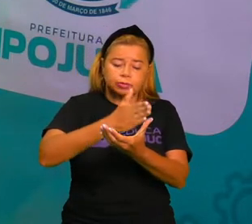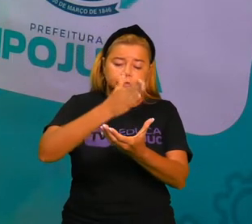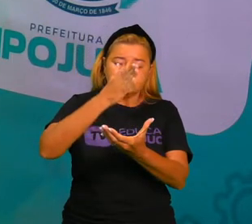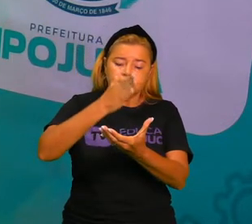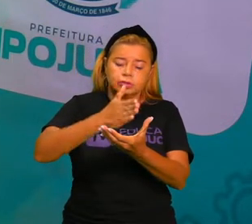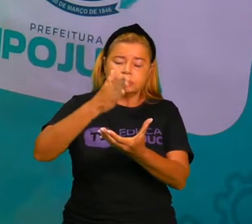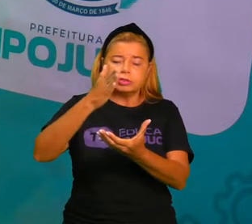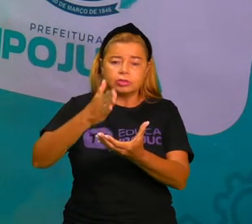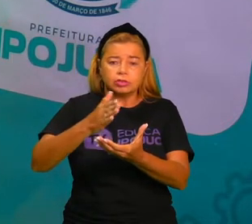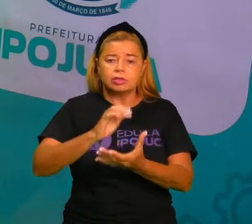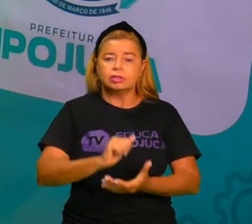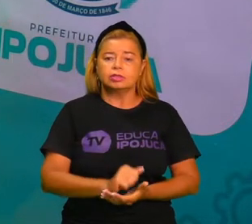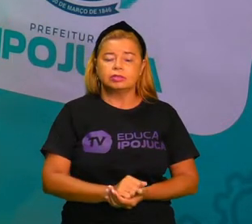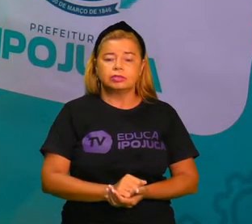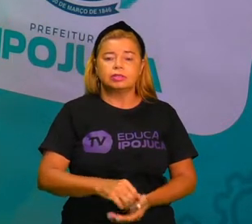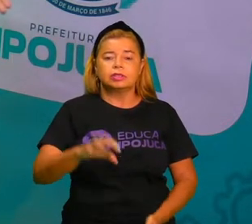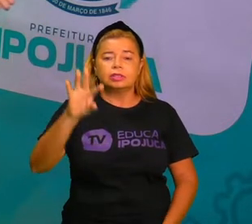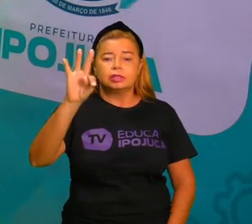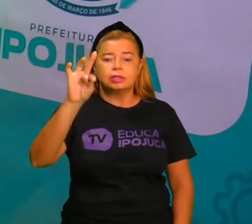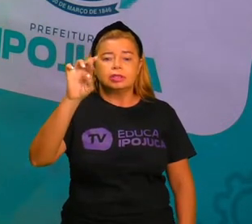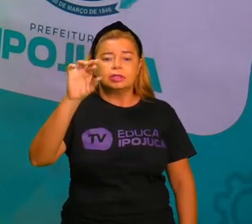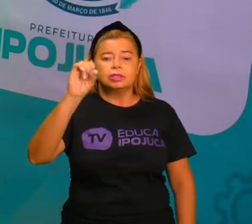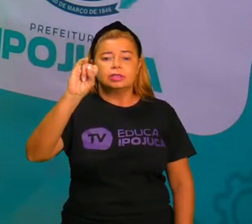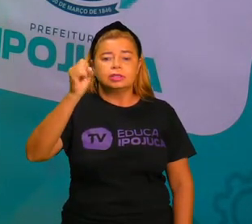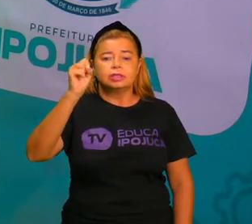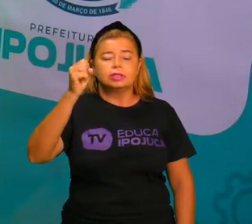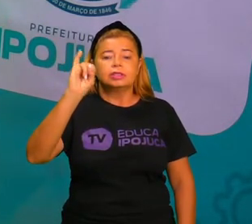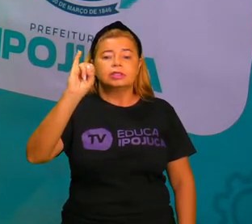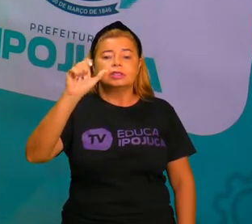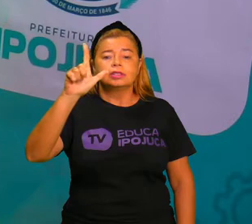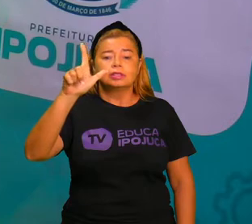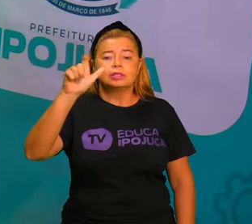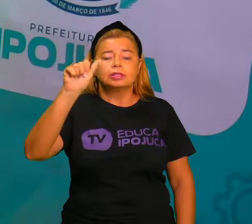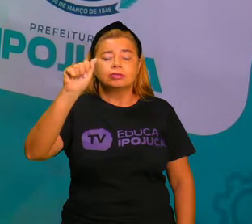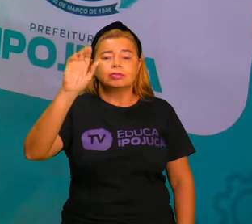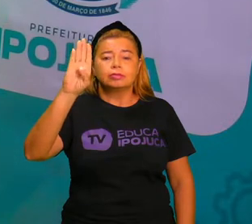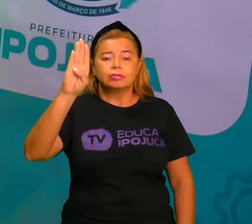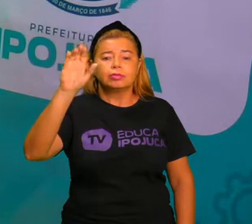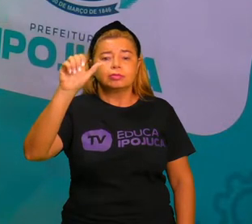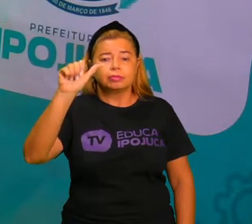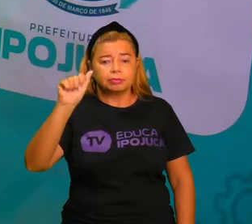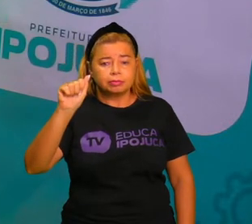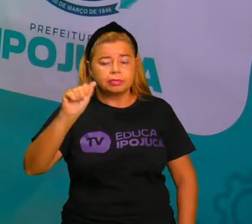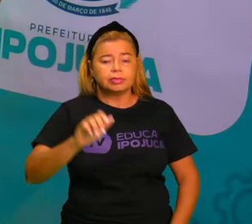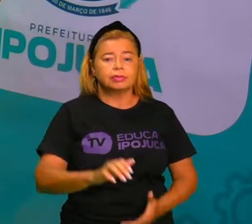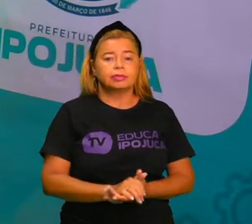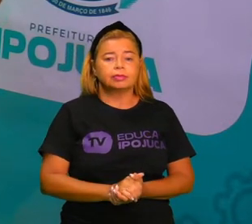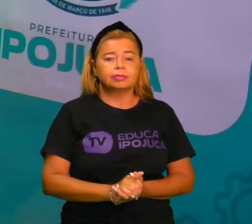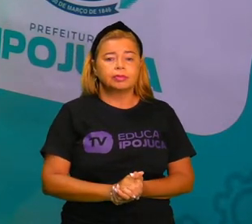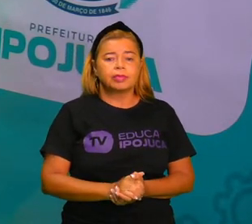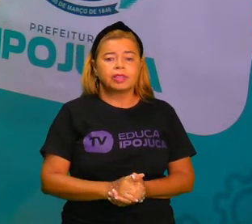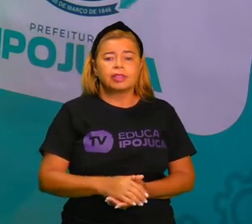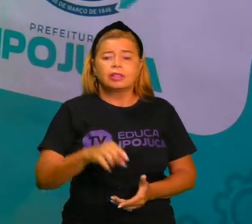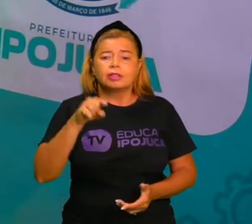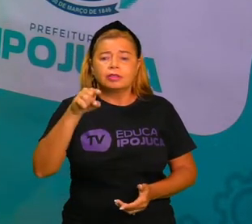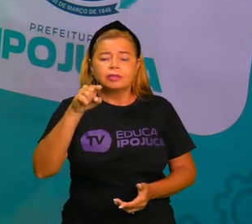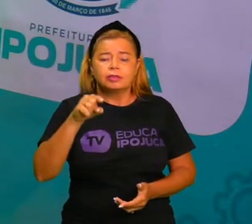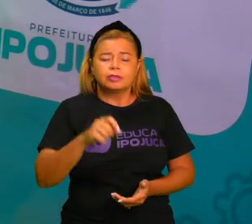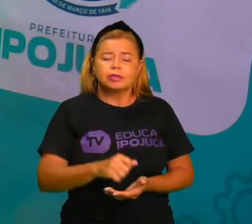Tocou três vezes? Então, trisílaba. Você pode bater palma. Você pode bater com o pé.